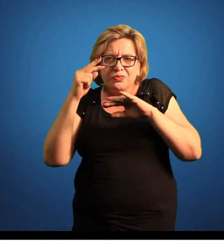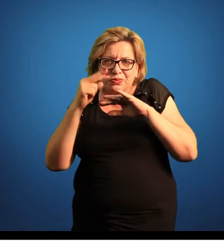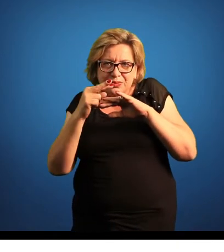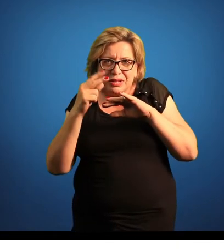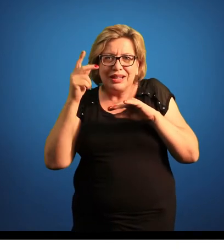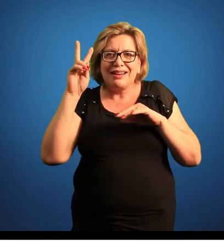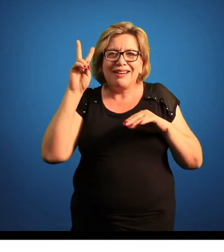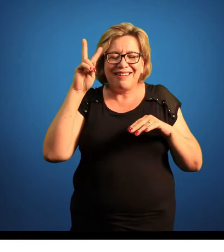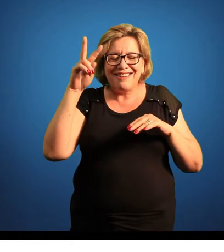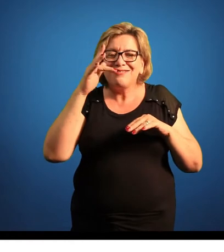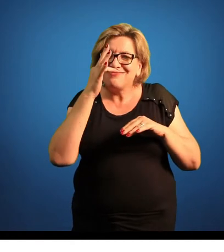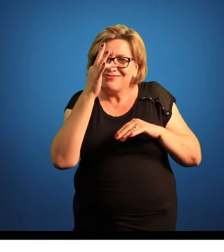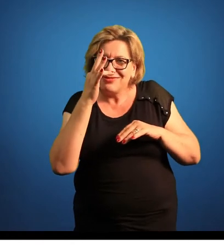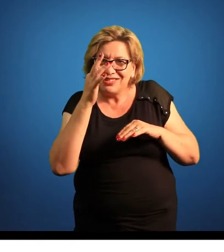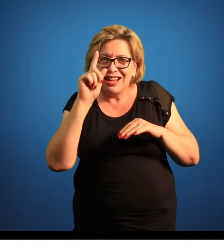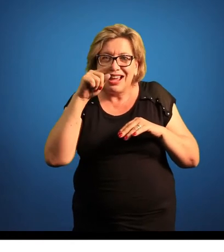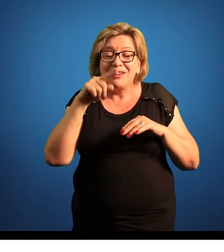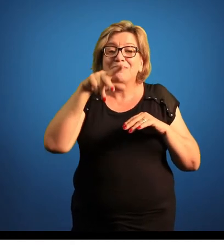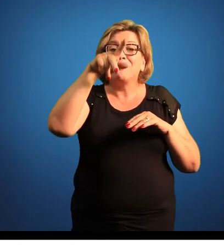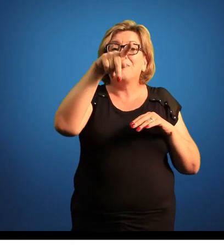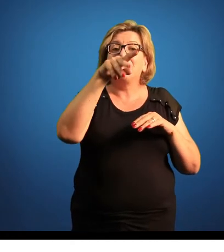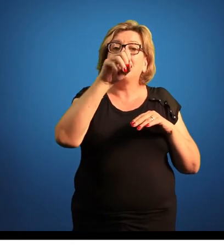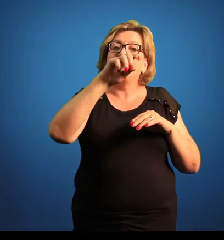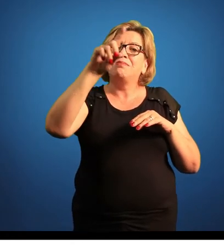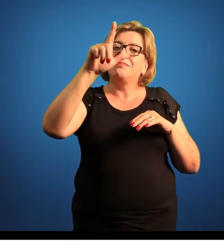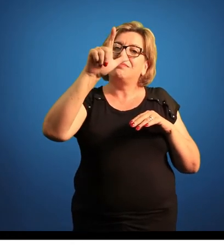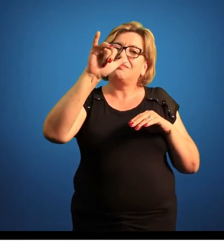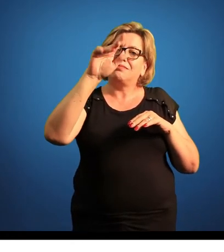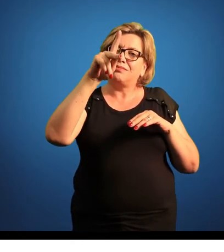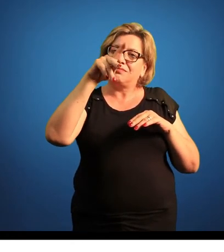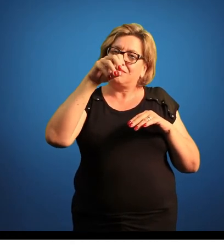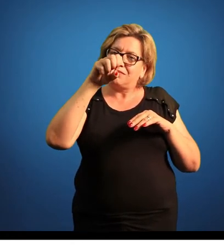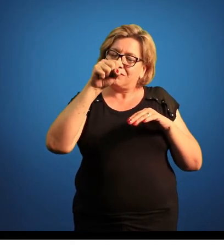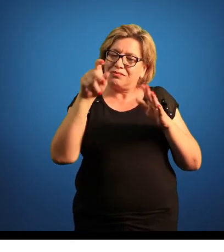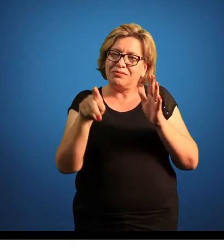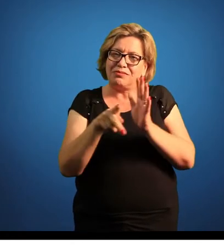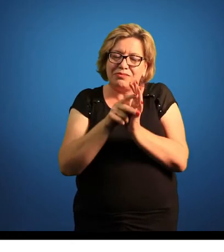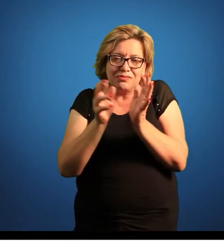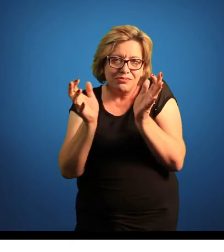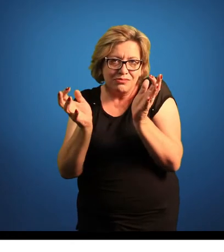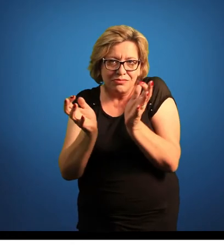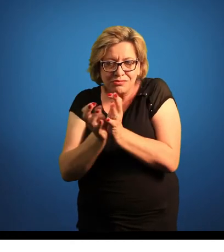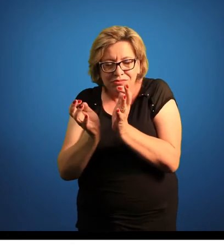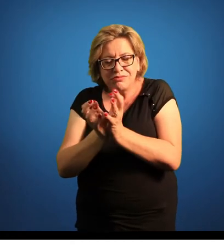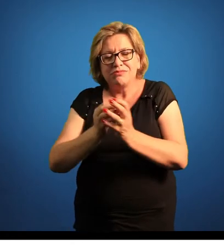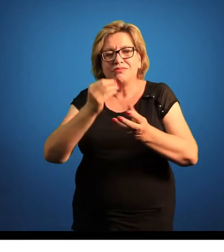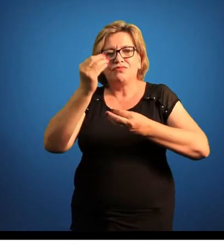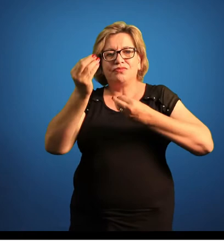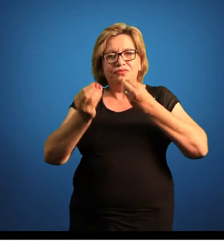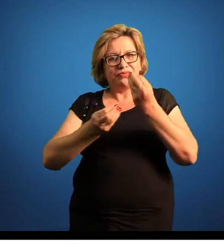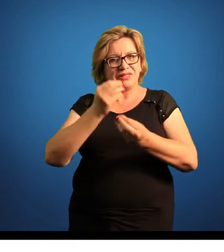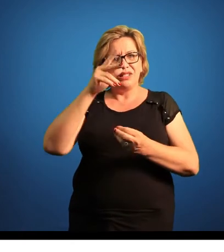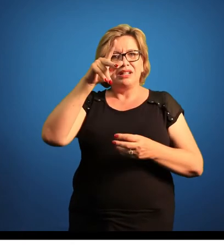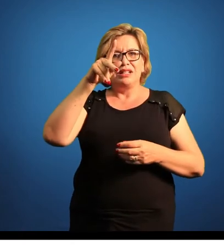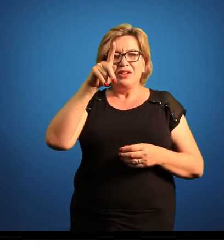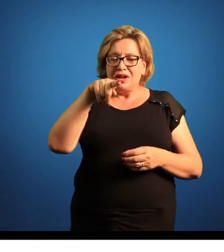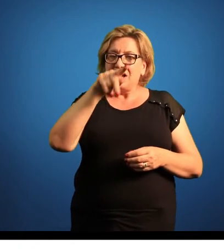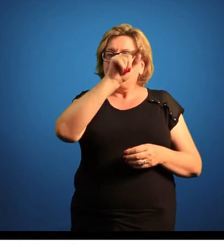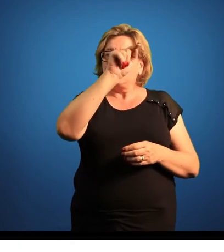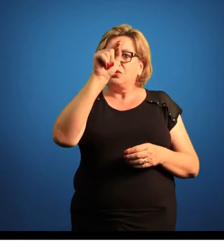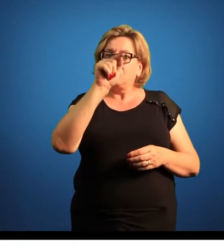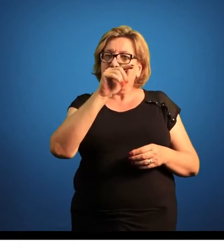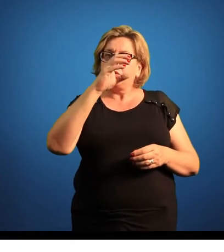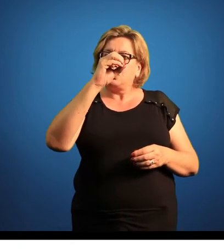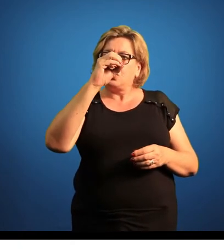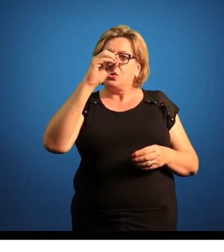lembram flores, na verdade são pólipos, né? Pólipos dessa colônia. Então lembrando que esses pólipos, cada um deles são zoóides, né? Eles não